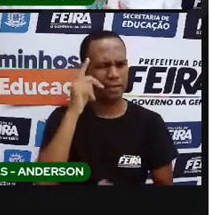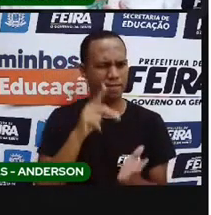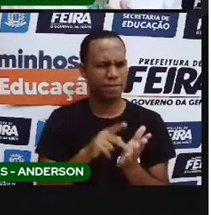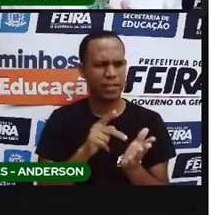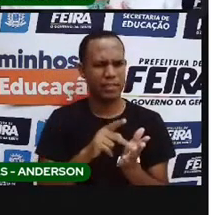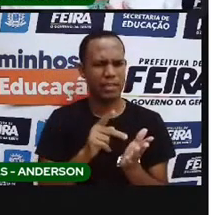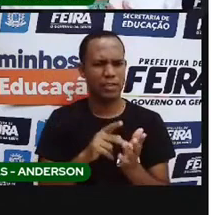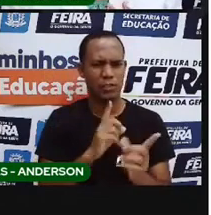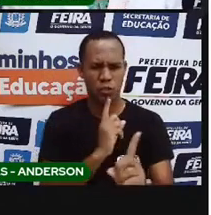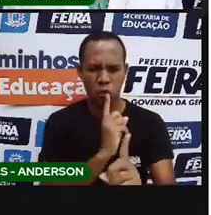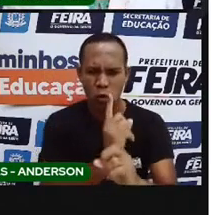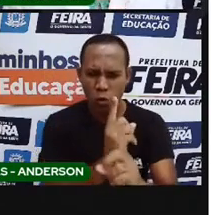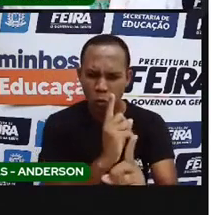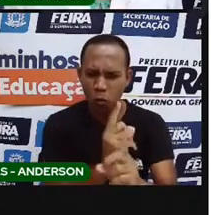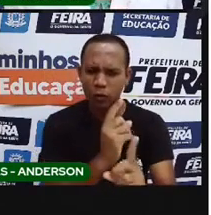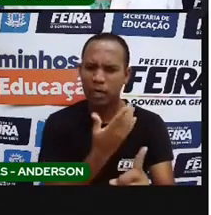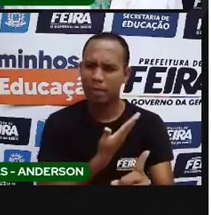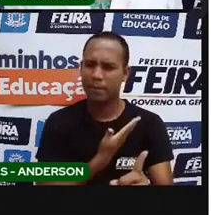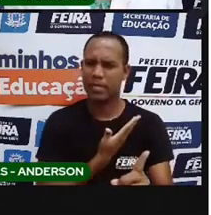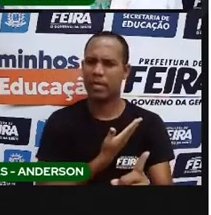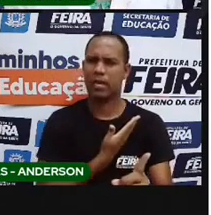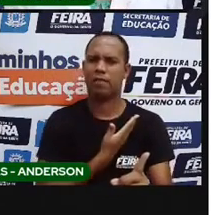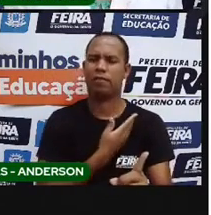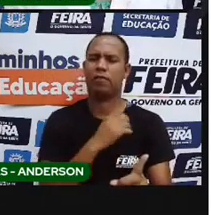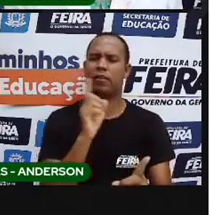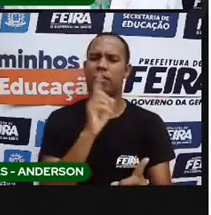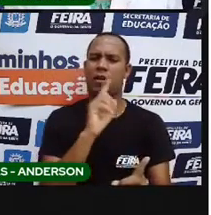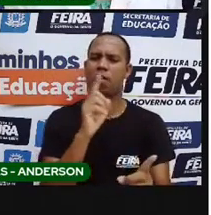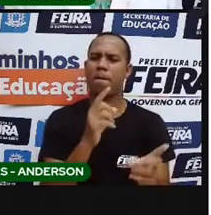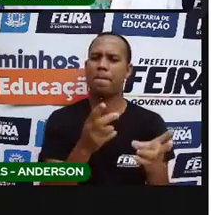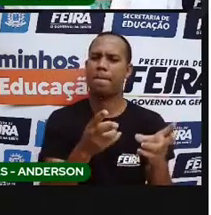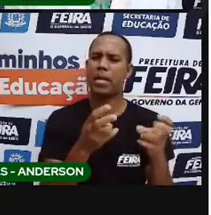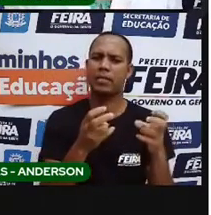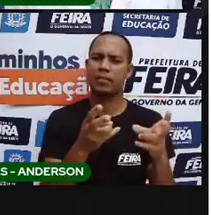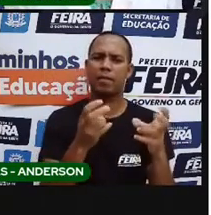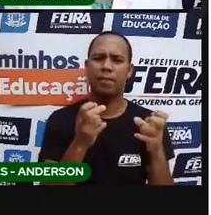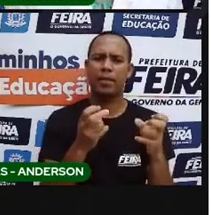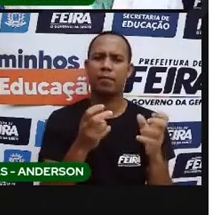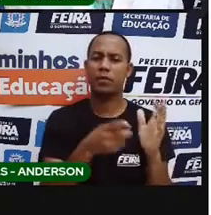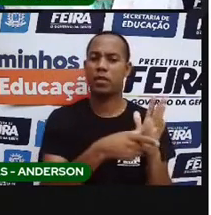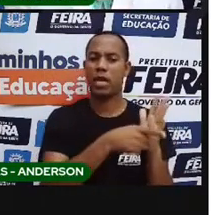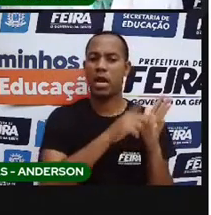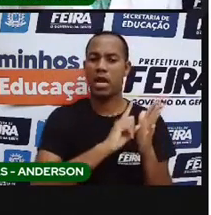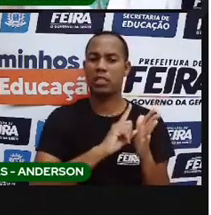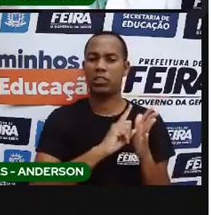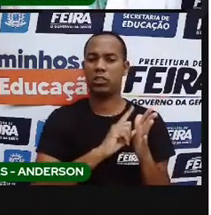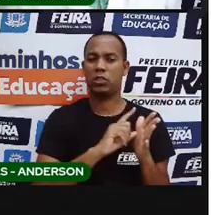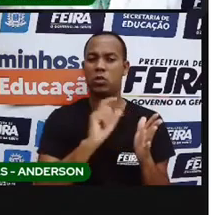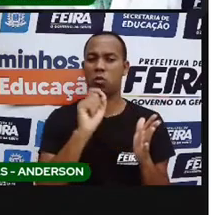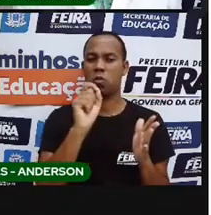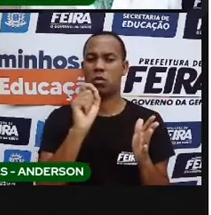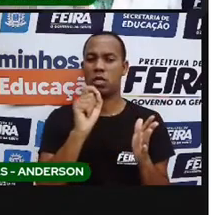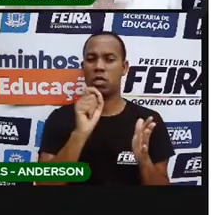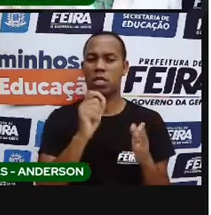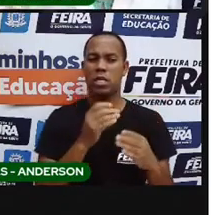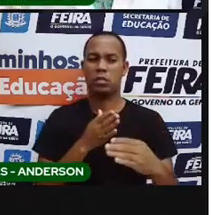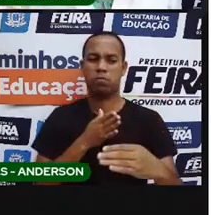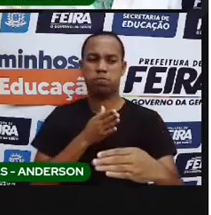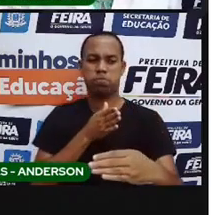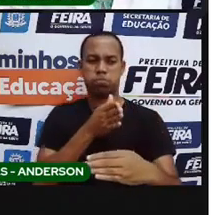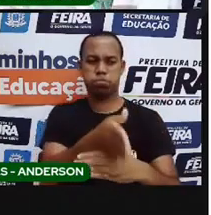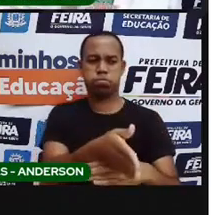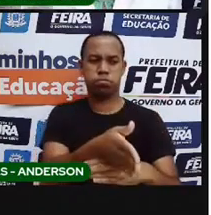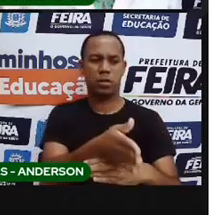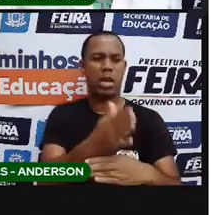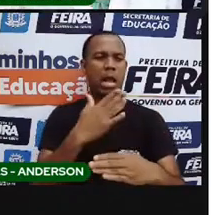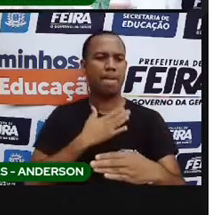encontro não uma coisa amigável? Mas percebemos que o início do processo de colonização, que é você pegar eles, quando eles chegam